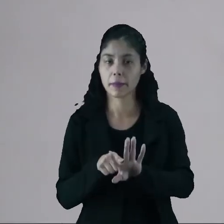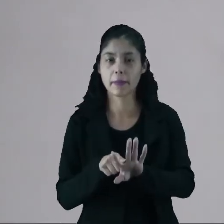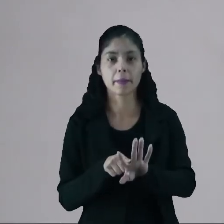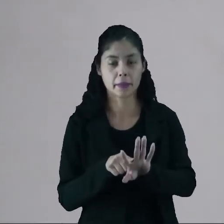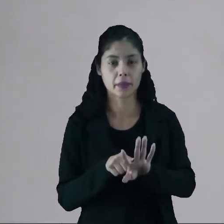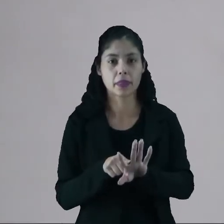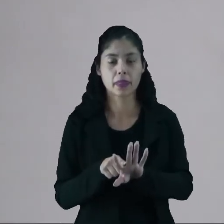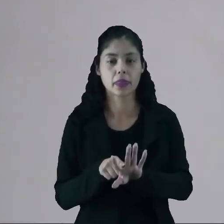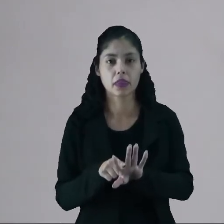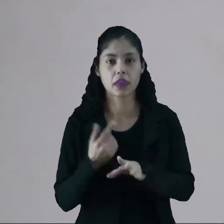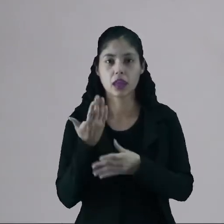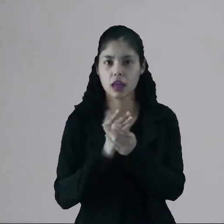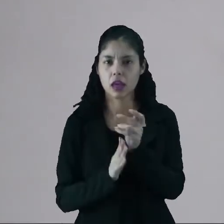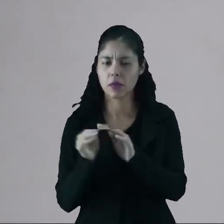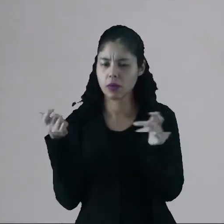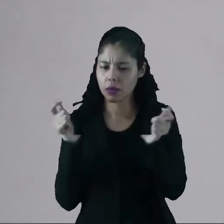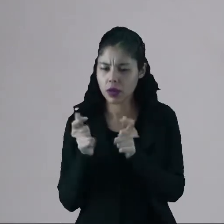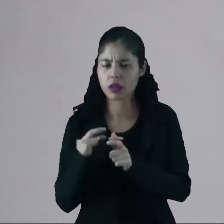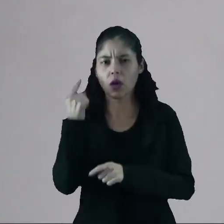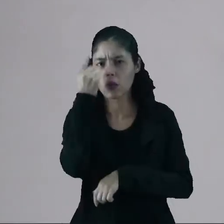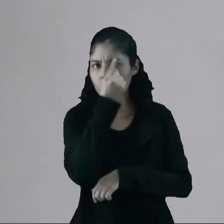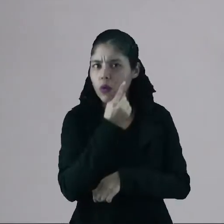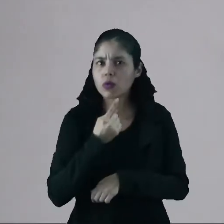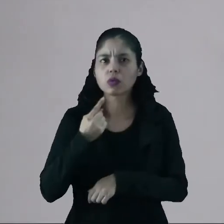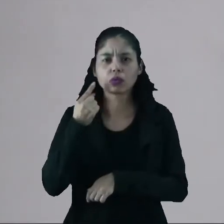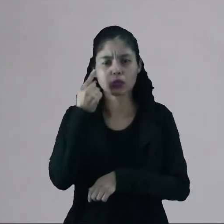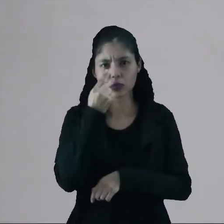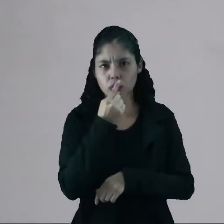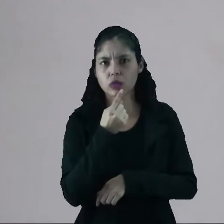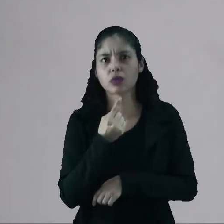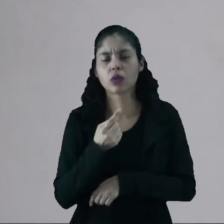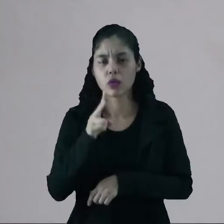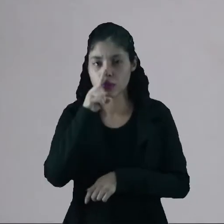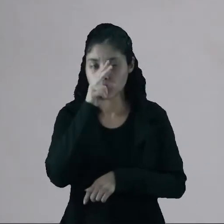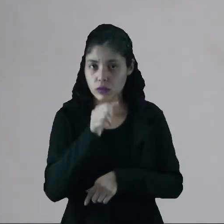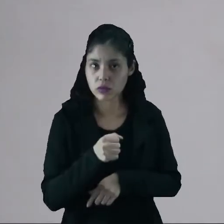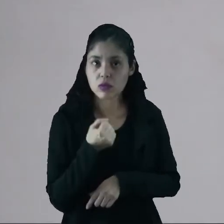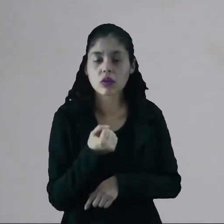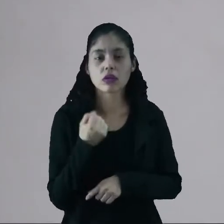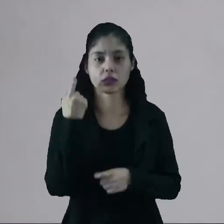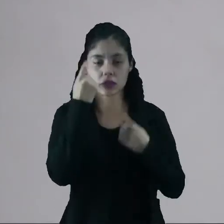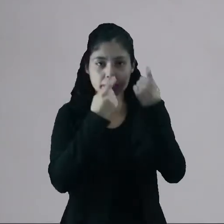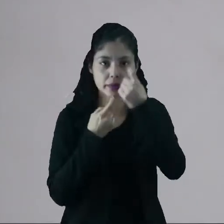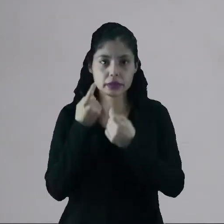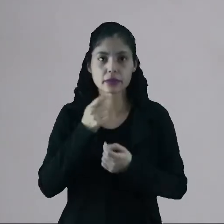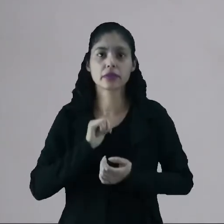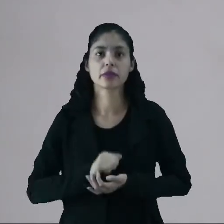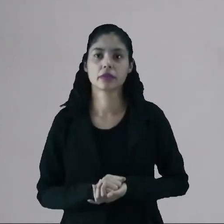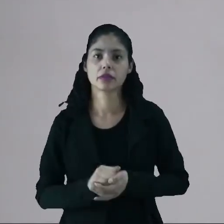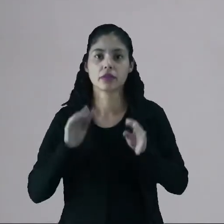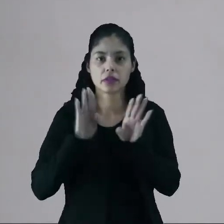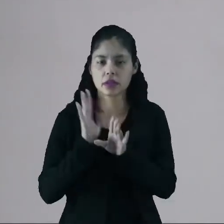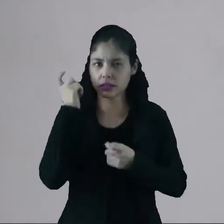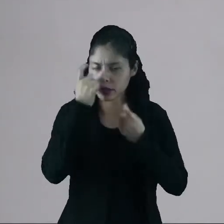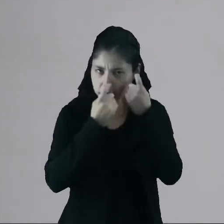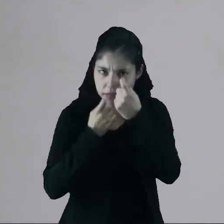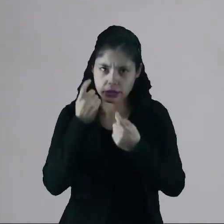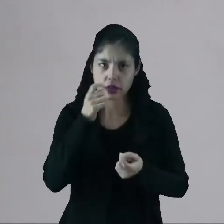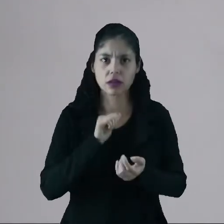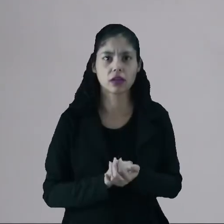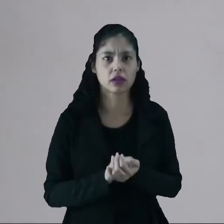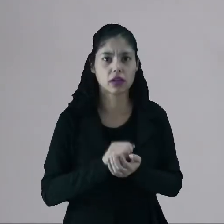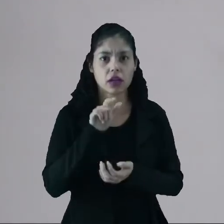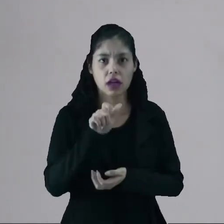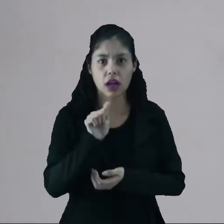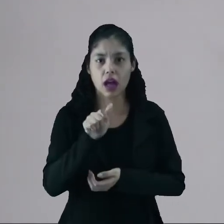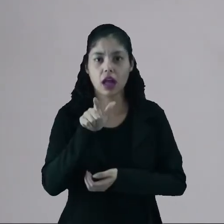menores, ele tem um rosto mais forte na sua expressão, e essa expressão que